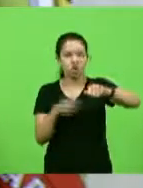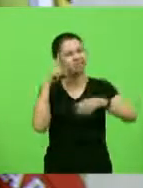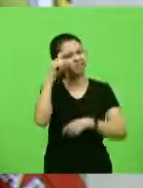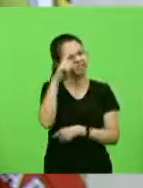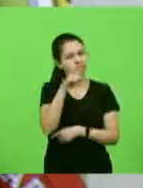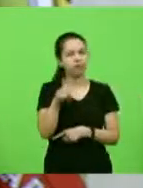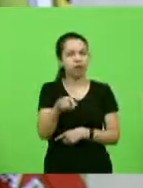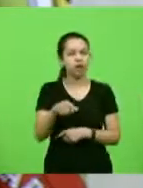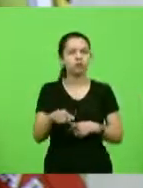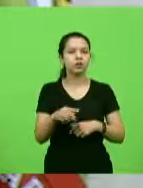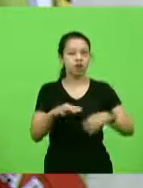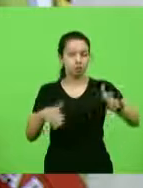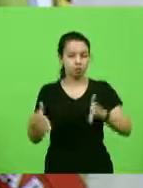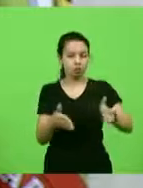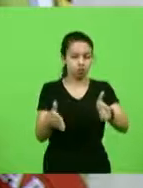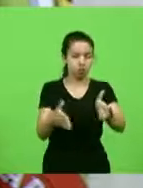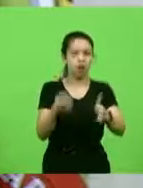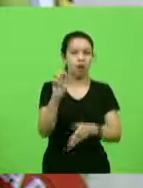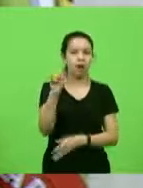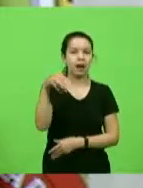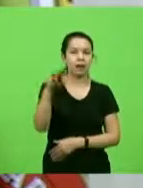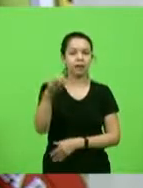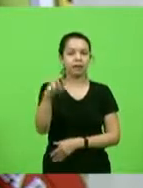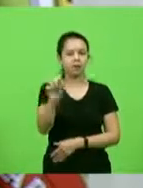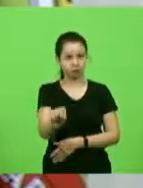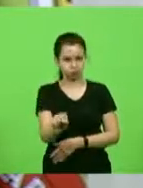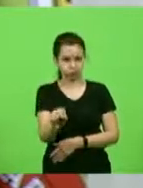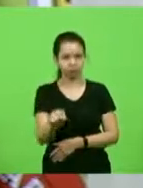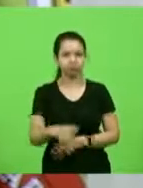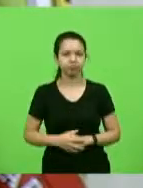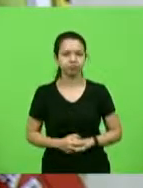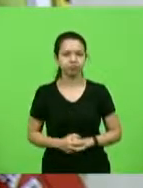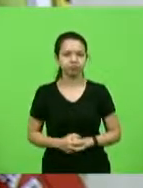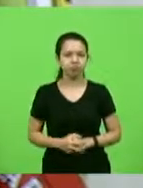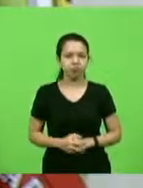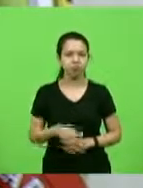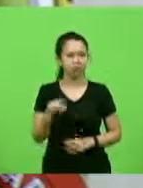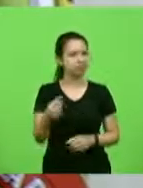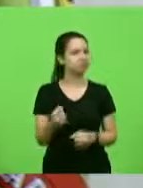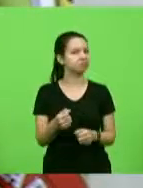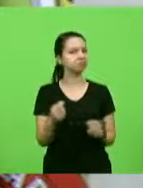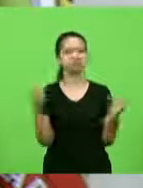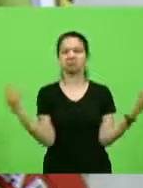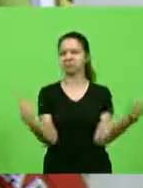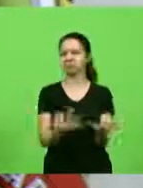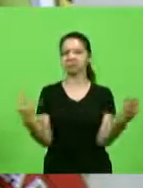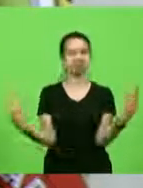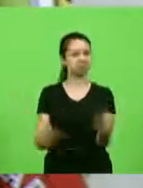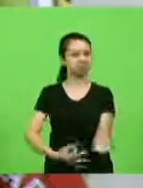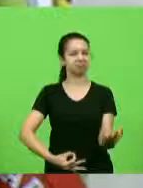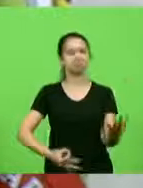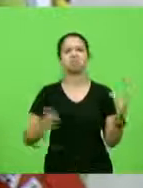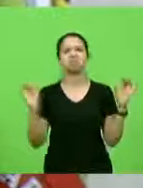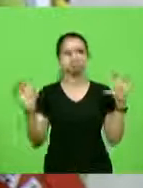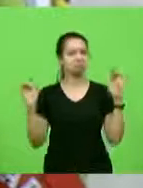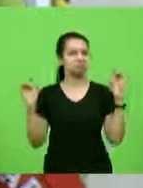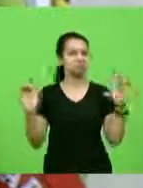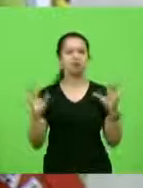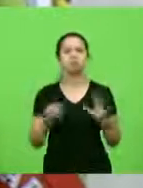o Rio das Antas, que será uma grande obra de arte desta estrada.